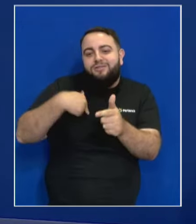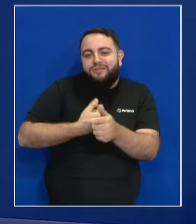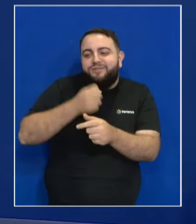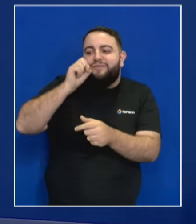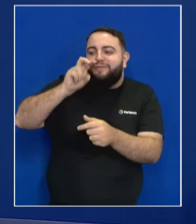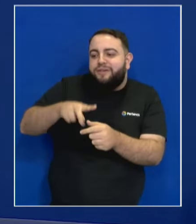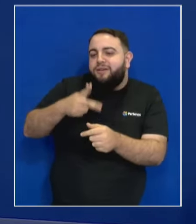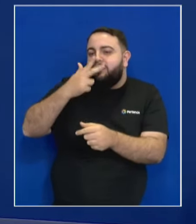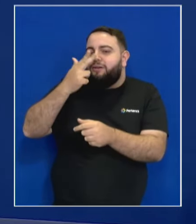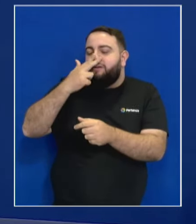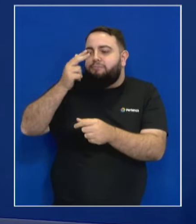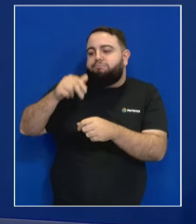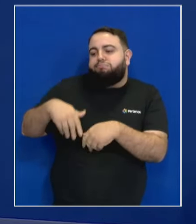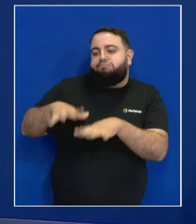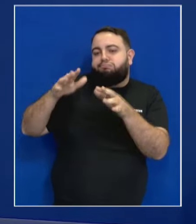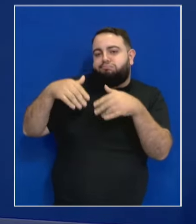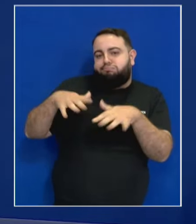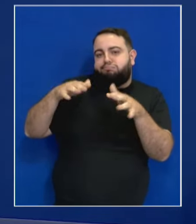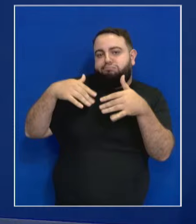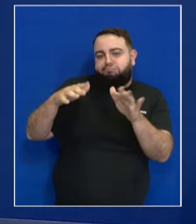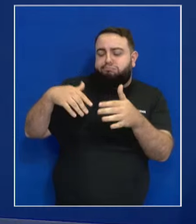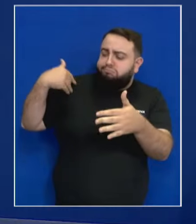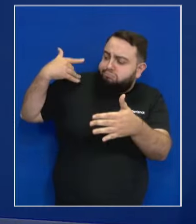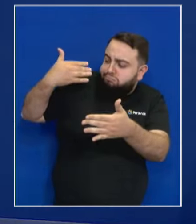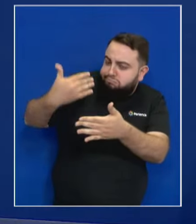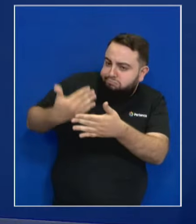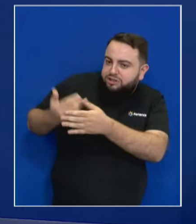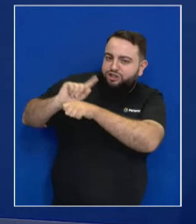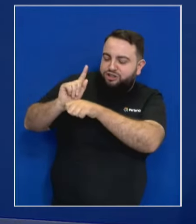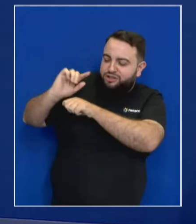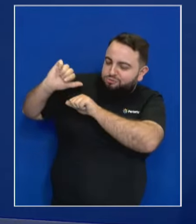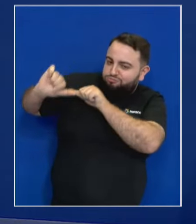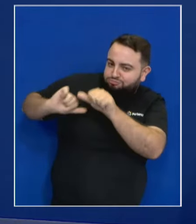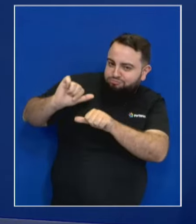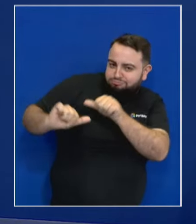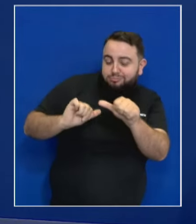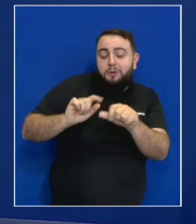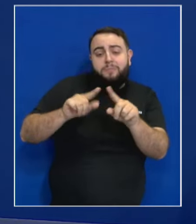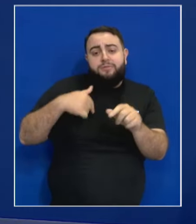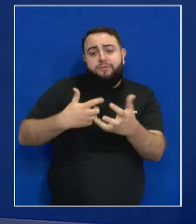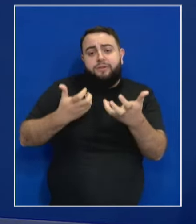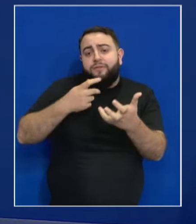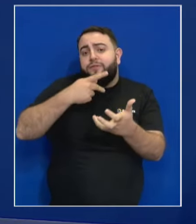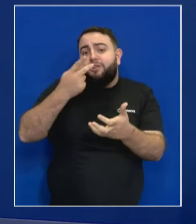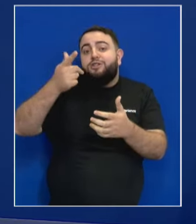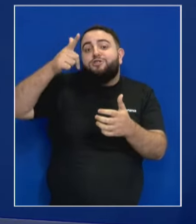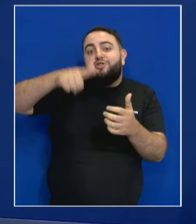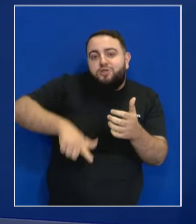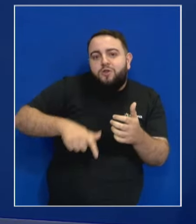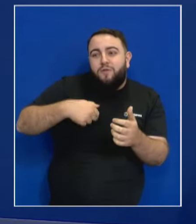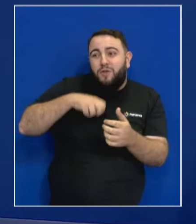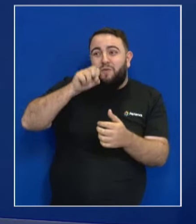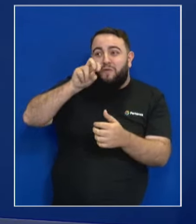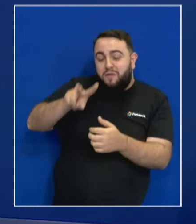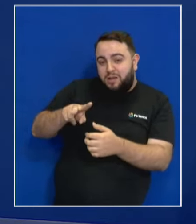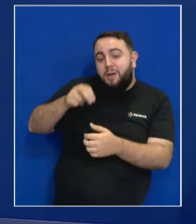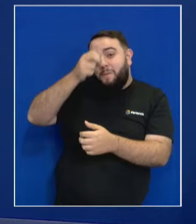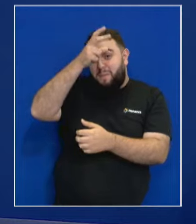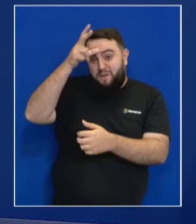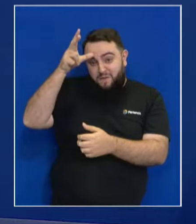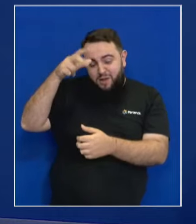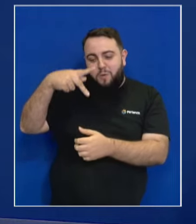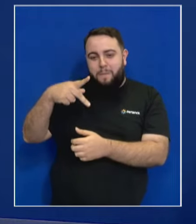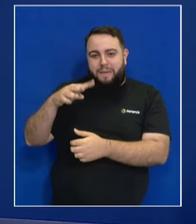aí no passado mais distante e no passado mais recente. E, nesse caso, eu gostaria de repetir aquilo que eu vi o prefeito do PT em São Leopoldo fazer. O